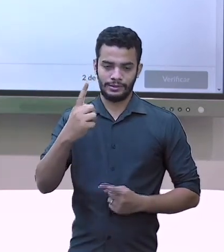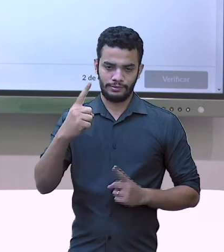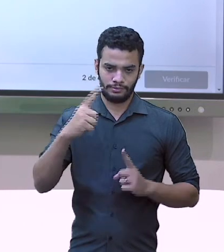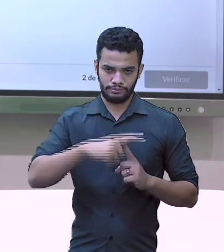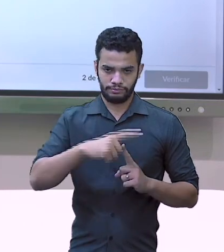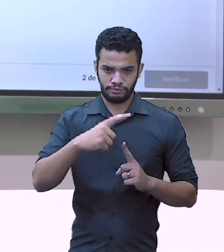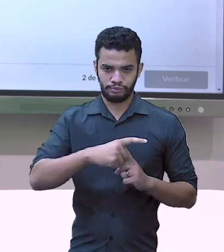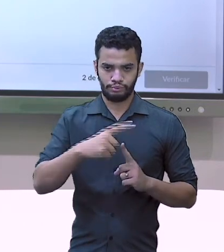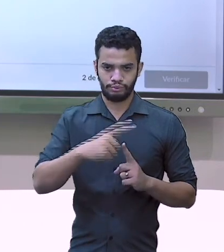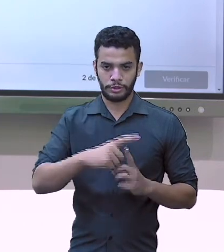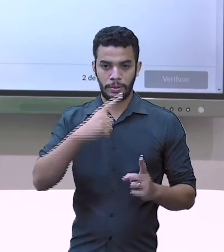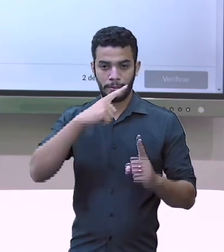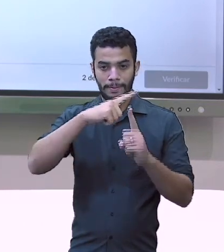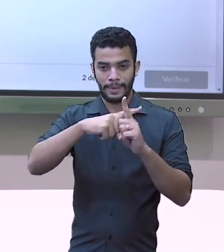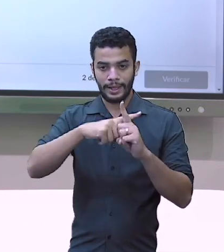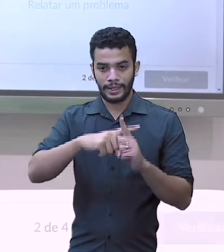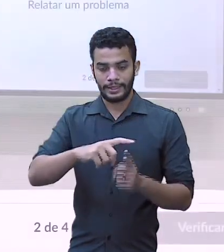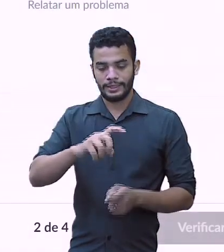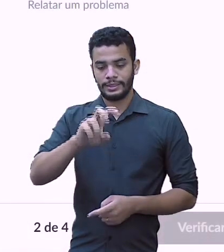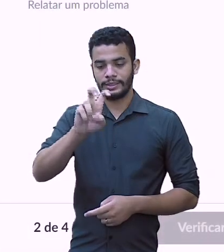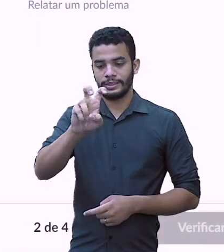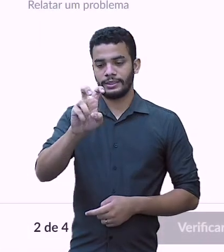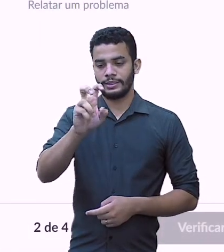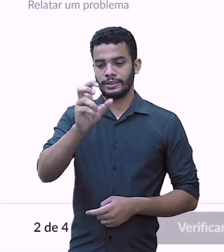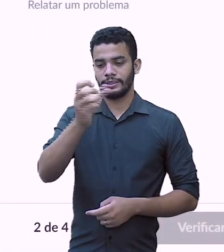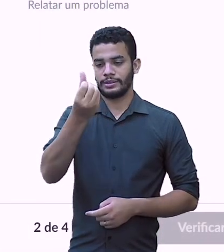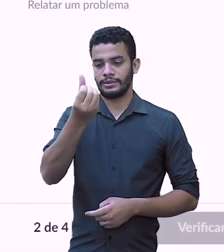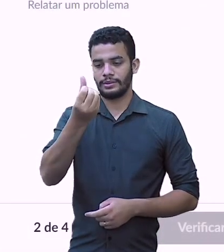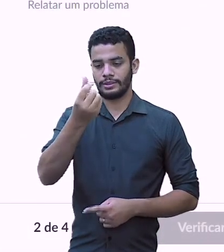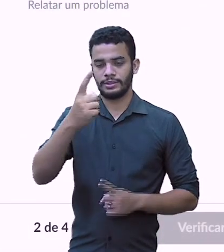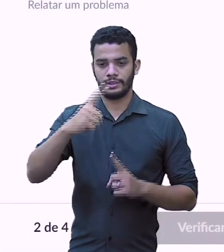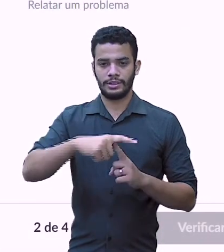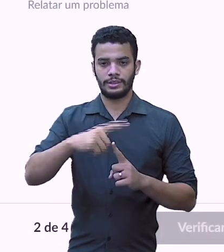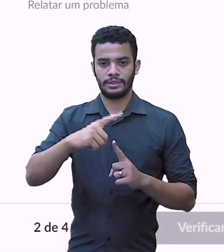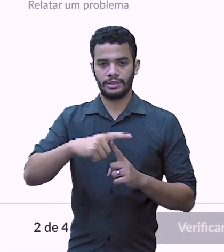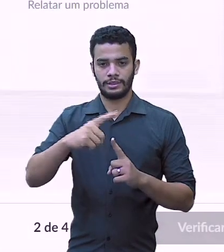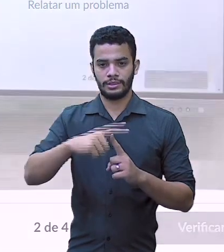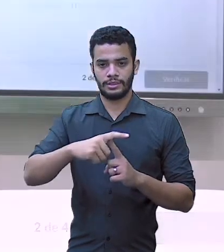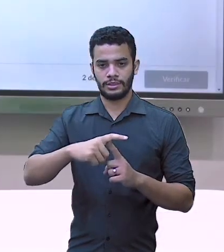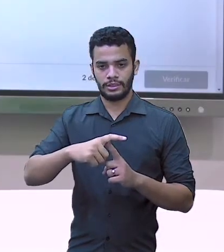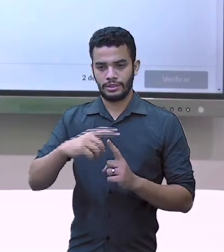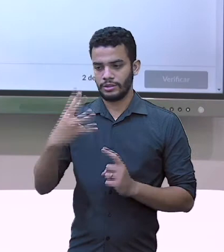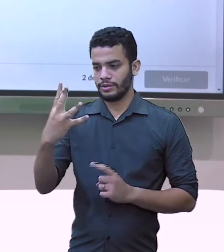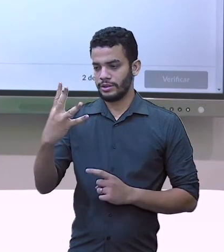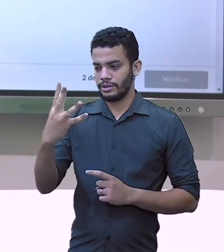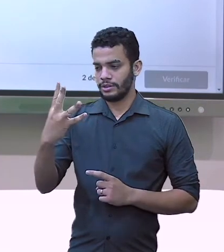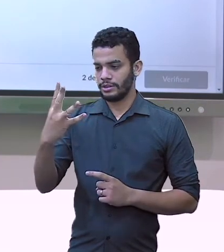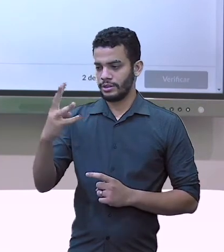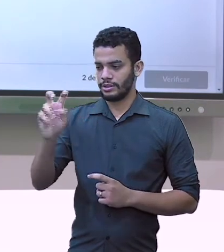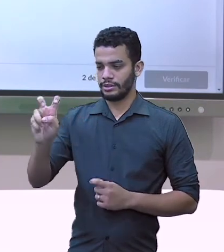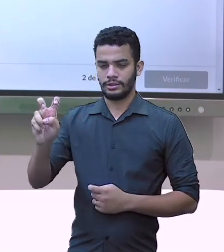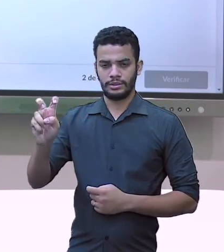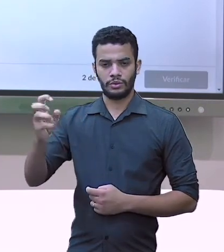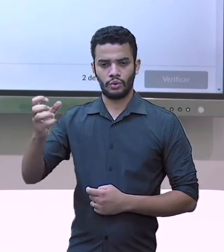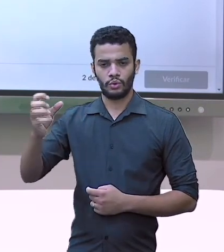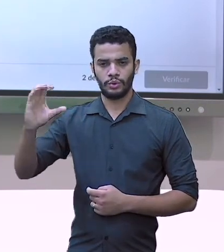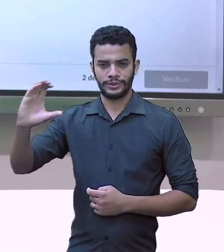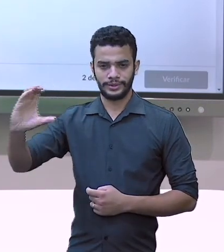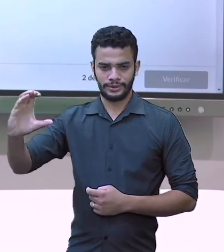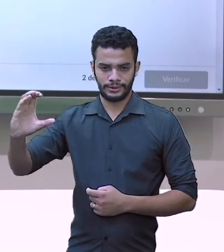Mais 56 inteiros e 45 centésimos. Vamos armar também essa operação?